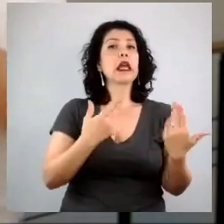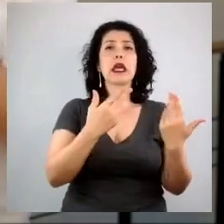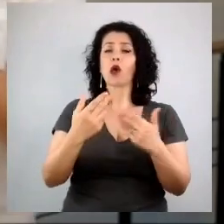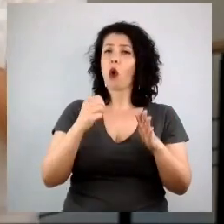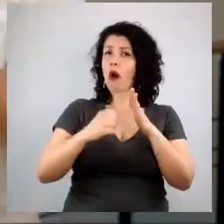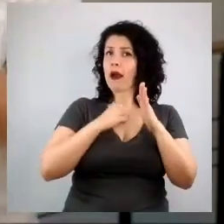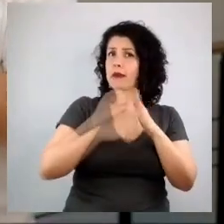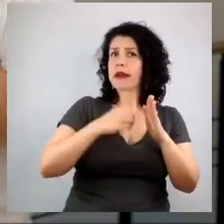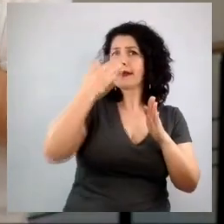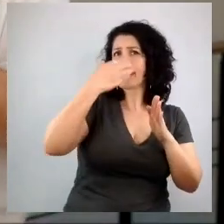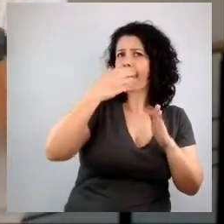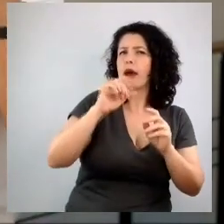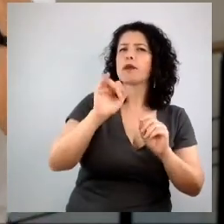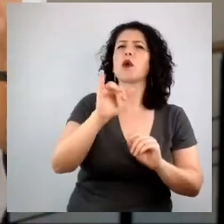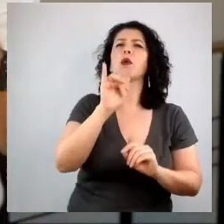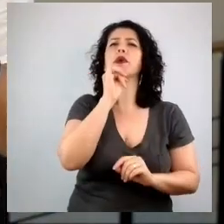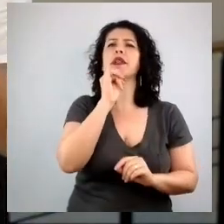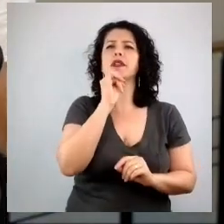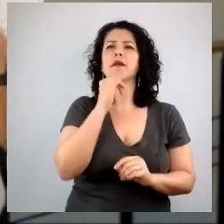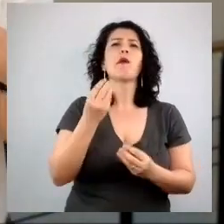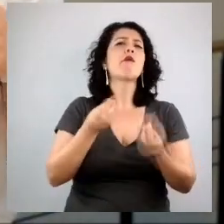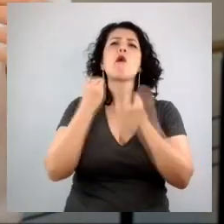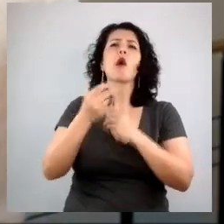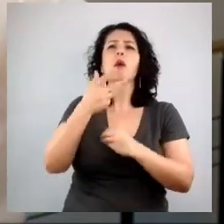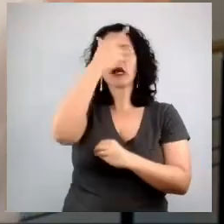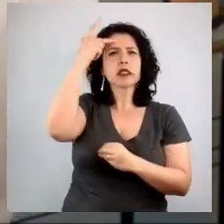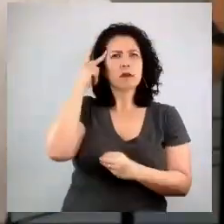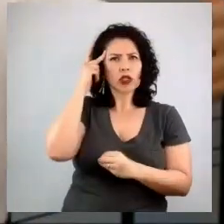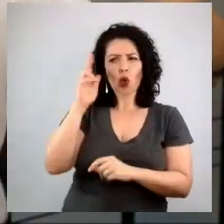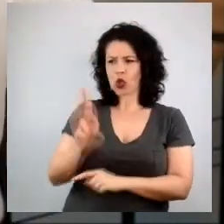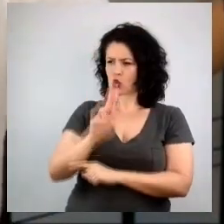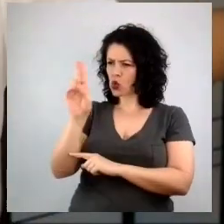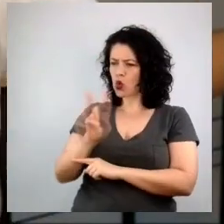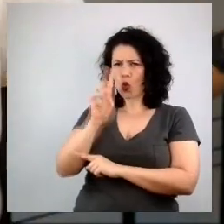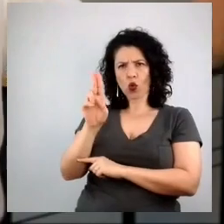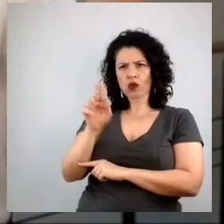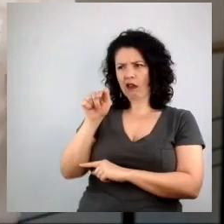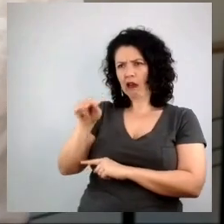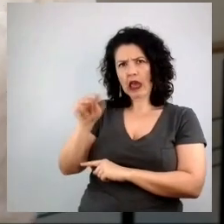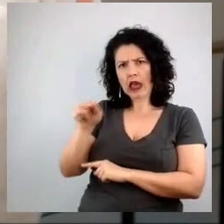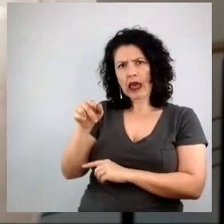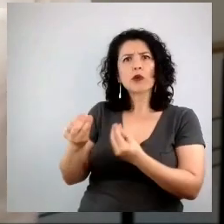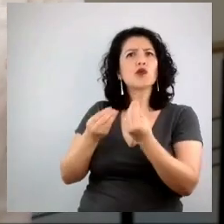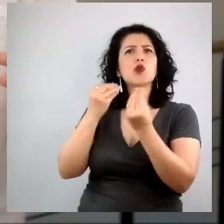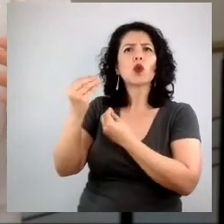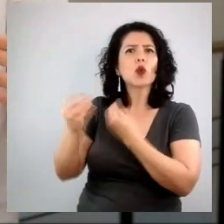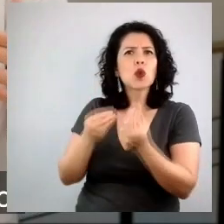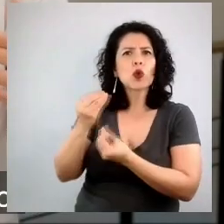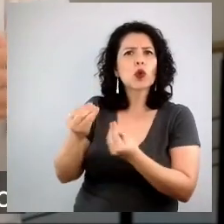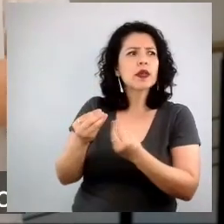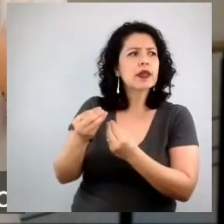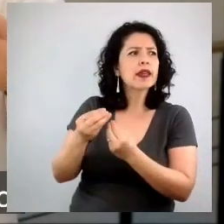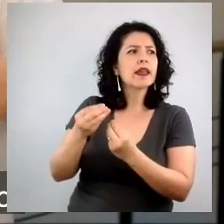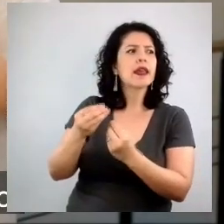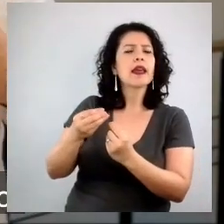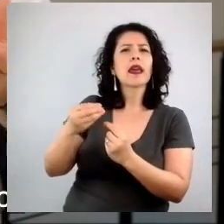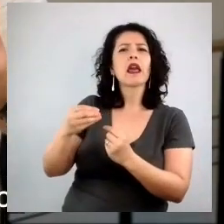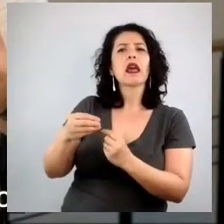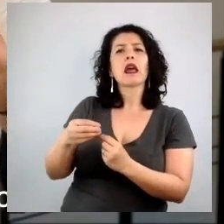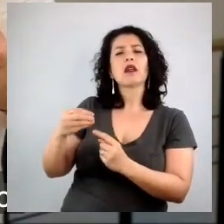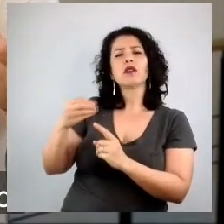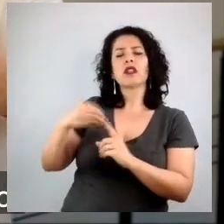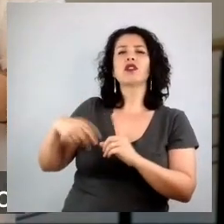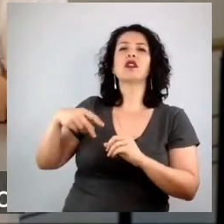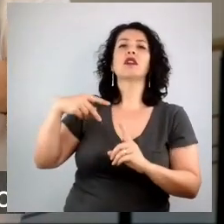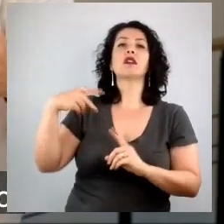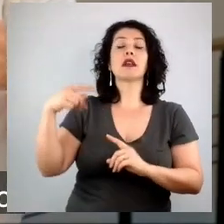fazendo sobre o meu produto ou sobre a minha categoria, né, quais são os vídeos que as pessoas estão fazendo sobre o meu produto, né, que não tem nada a ver com o